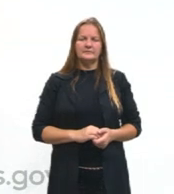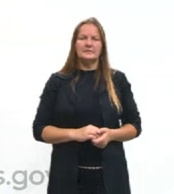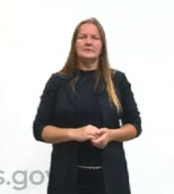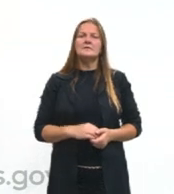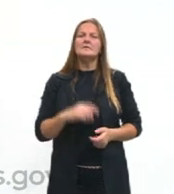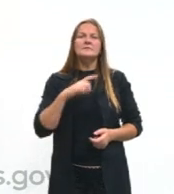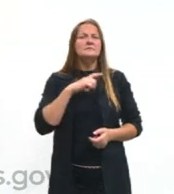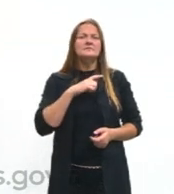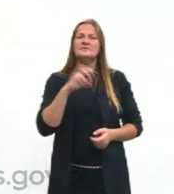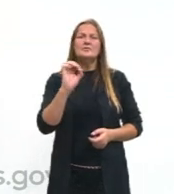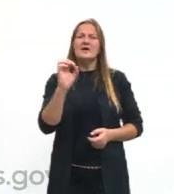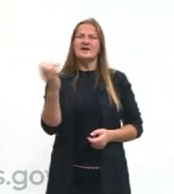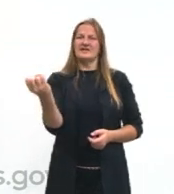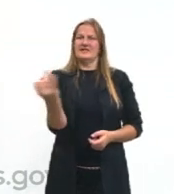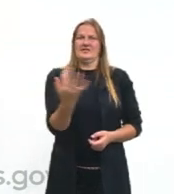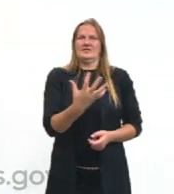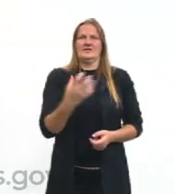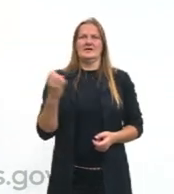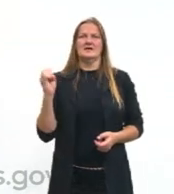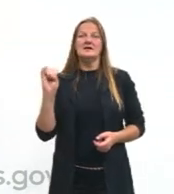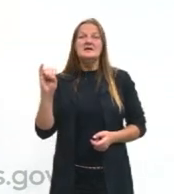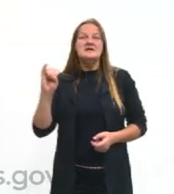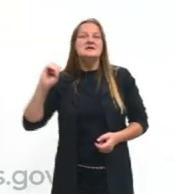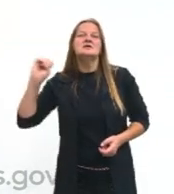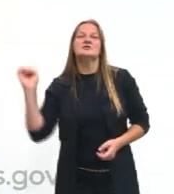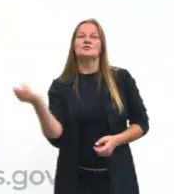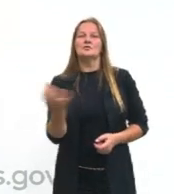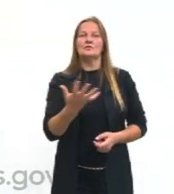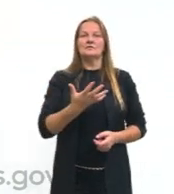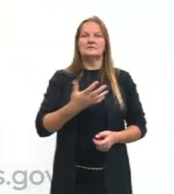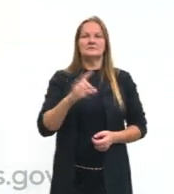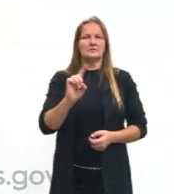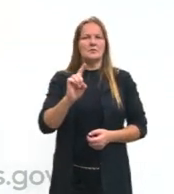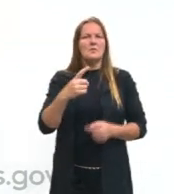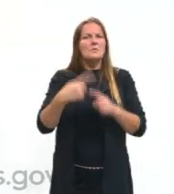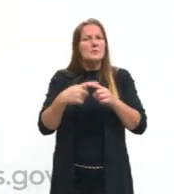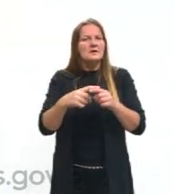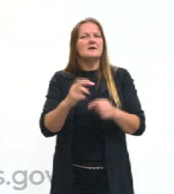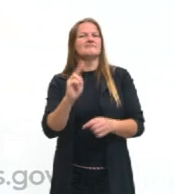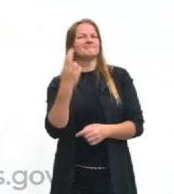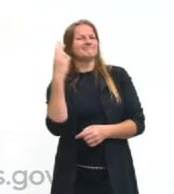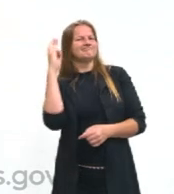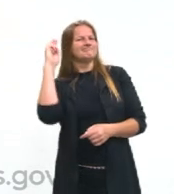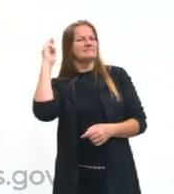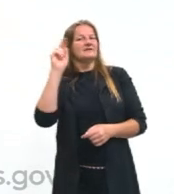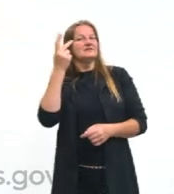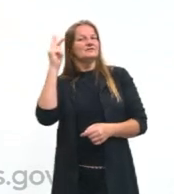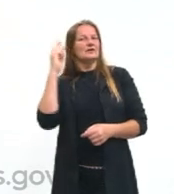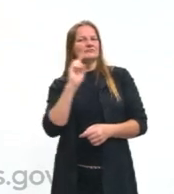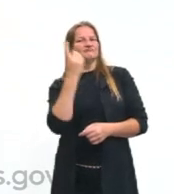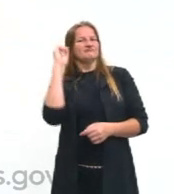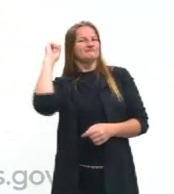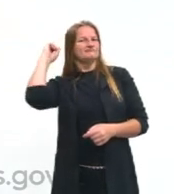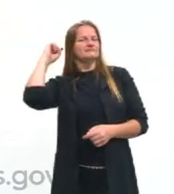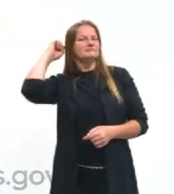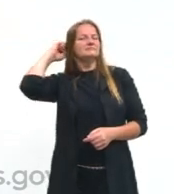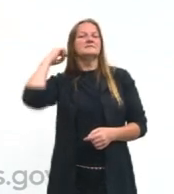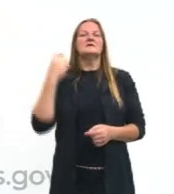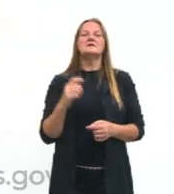falando que isso não é uma inovação. Isso tem essa raiz histórica. A letra C, razões históricas do